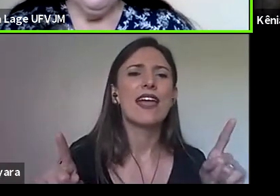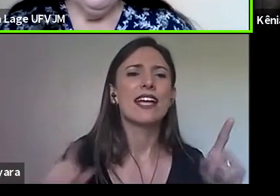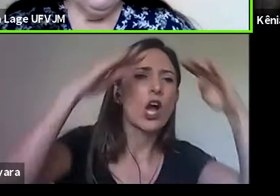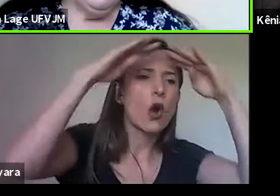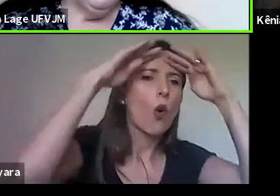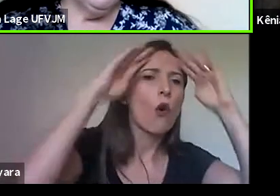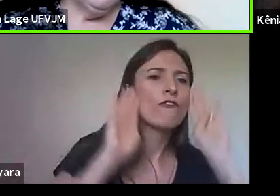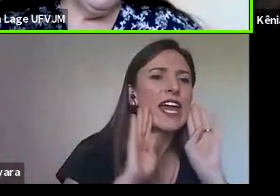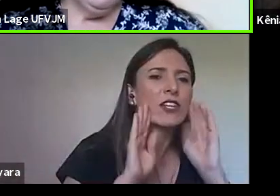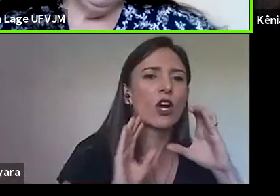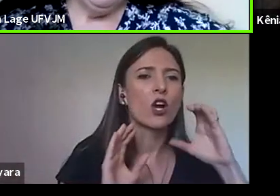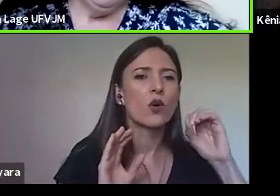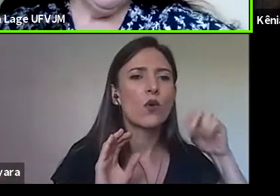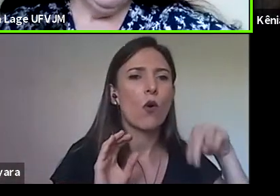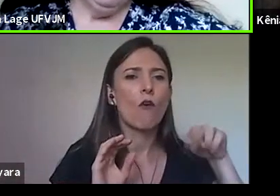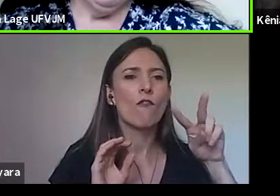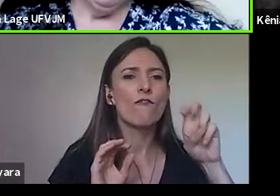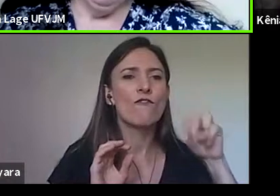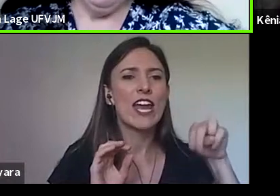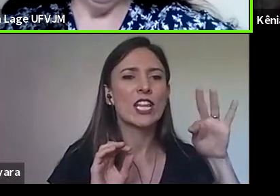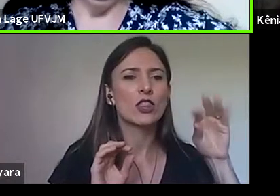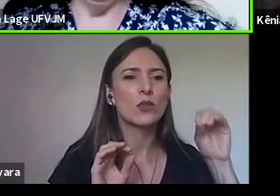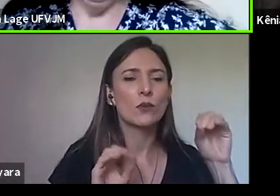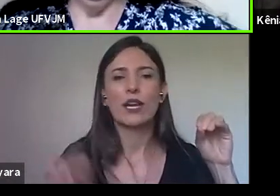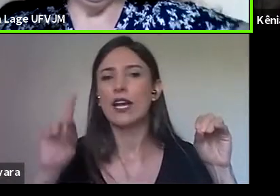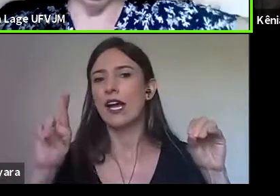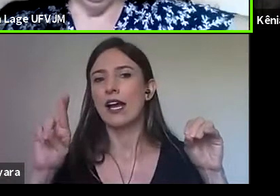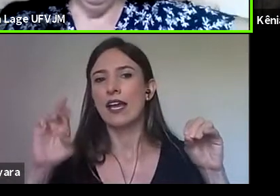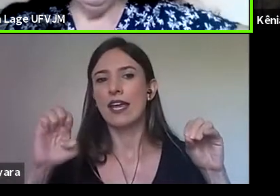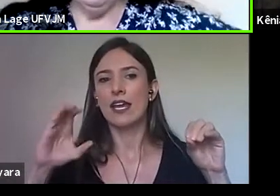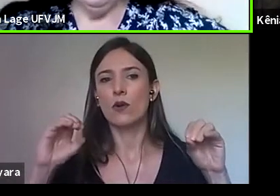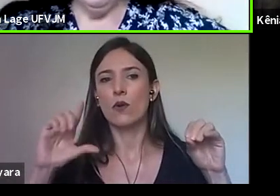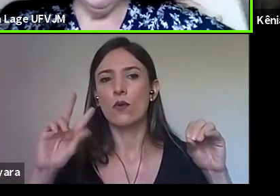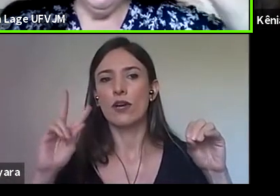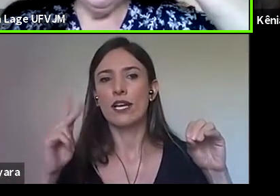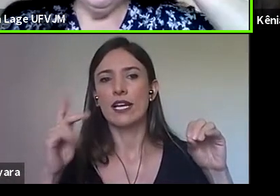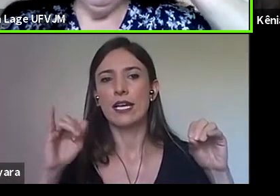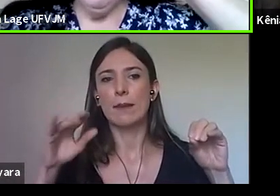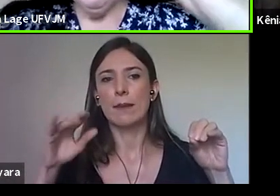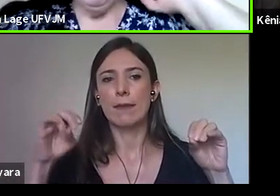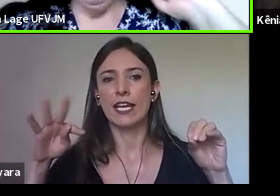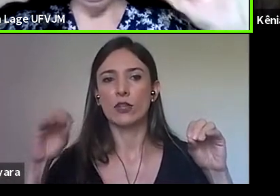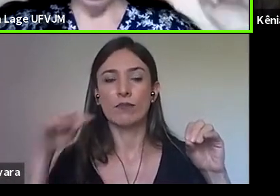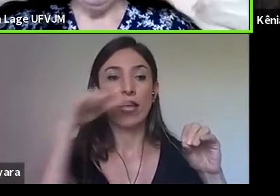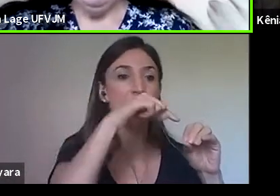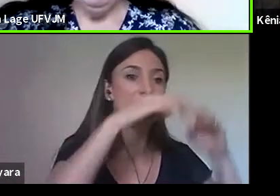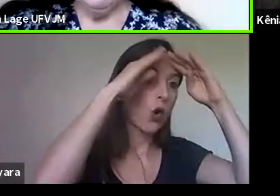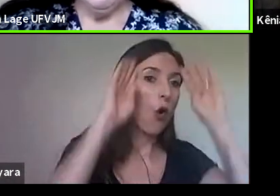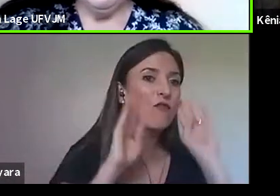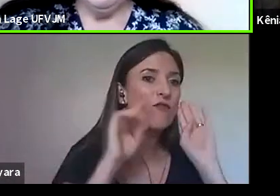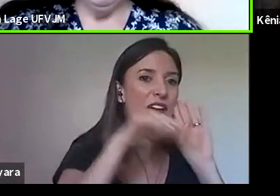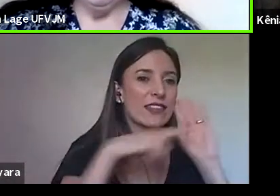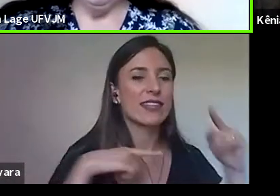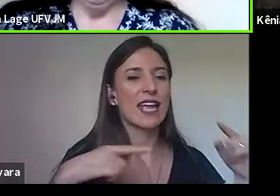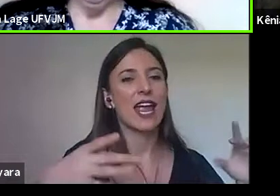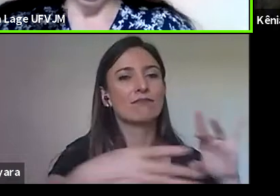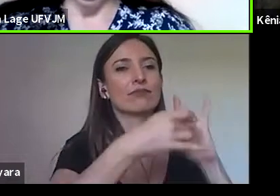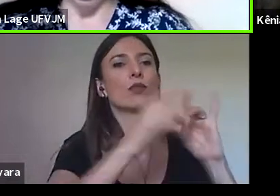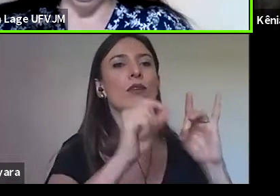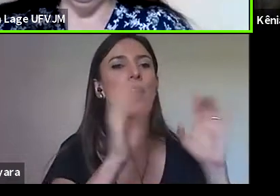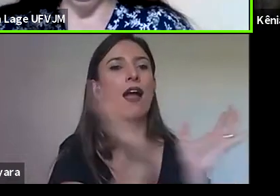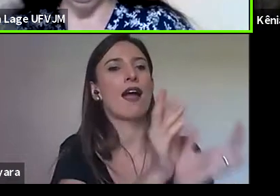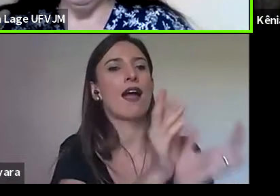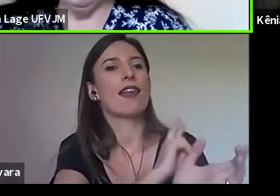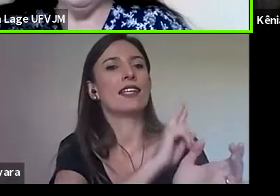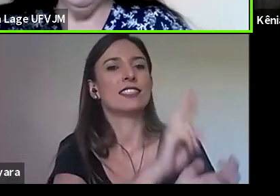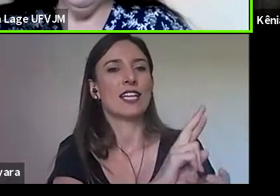O convento, geralmente, ele é vinculado a uma determinada ordem religiosa, para ele funcionar ele precisa de